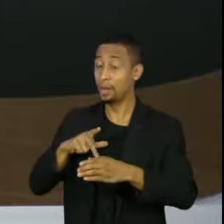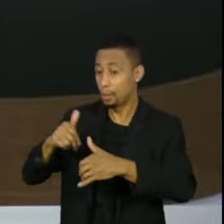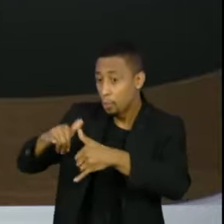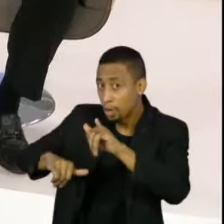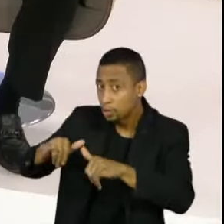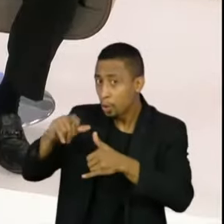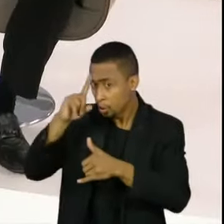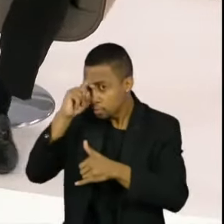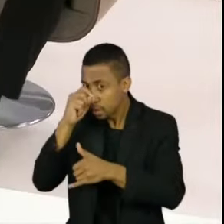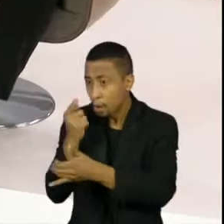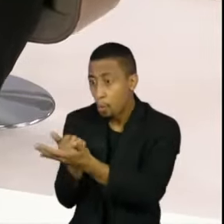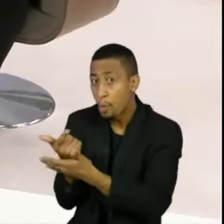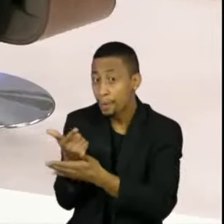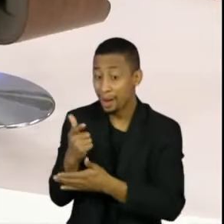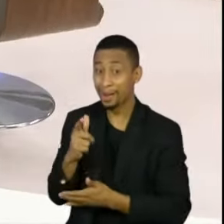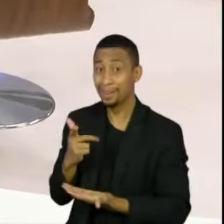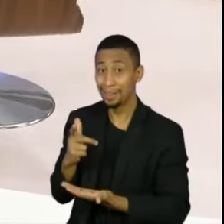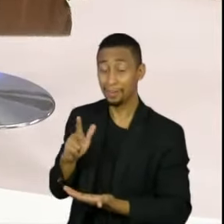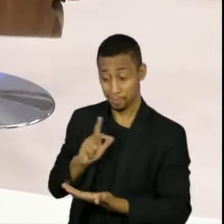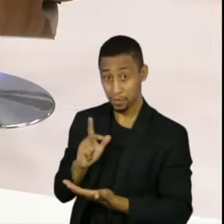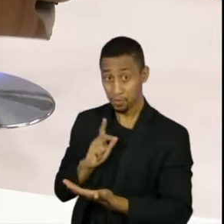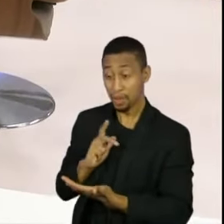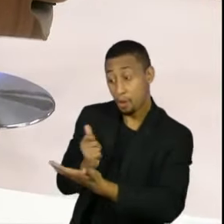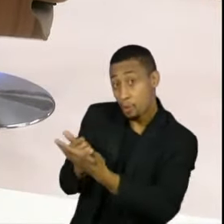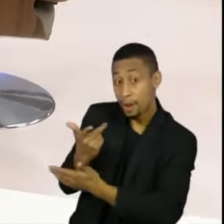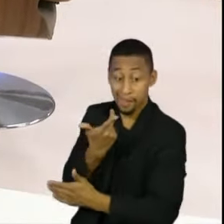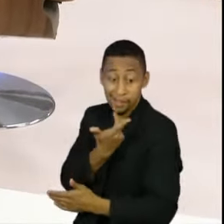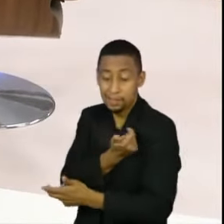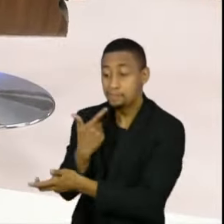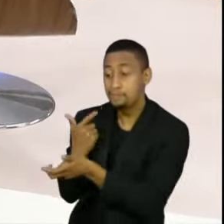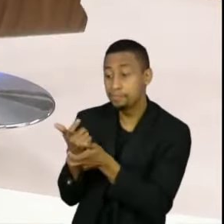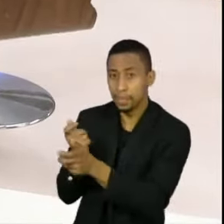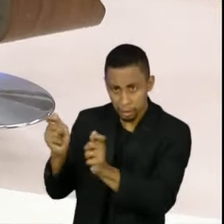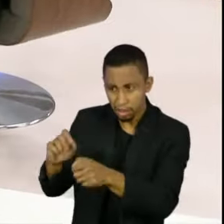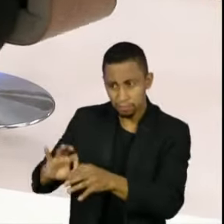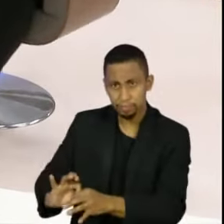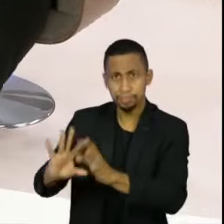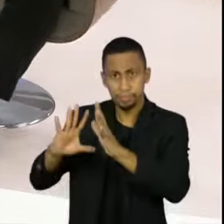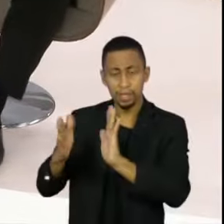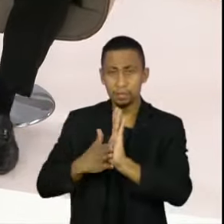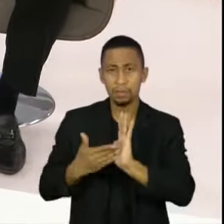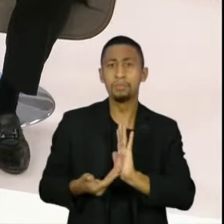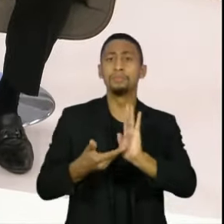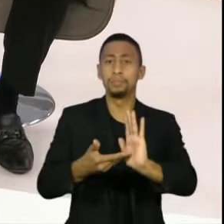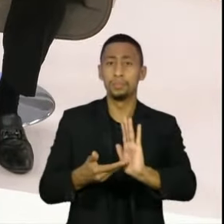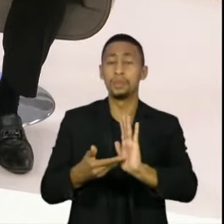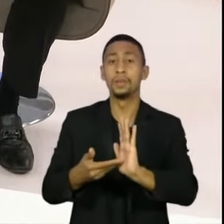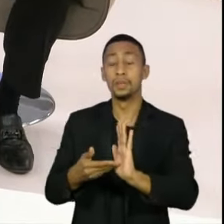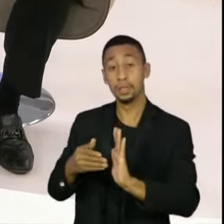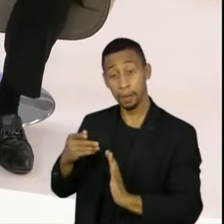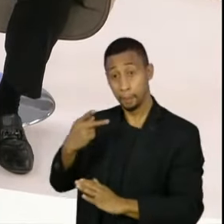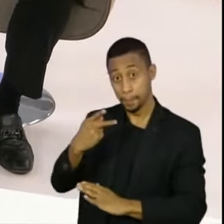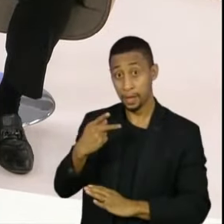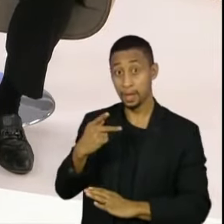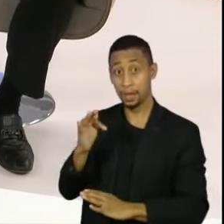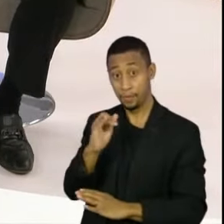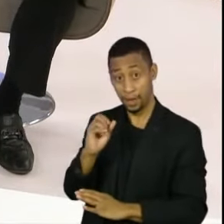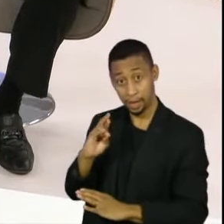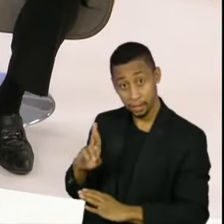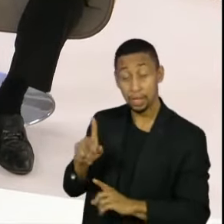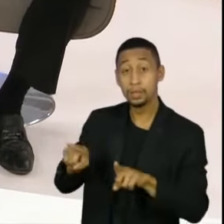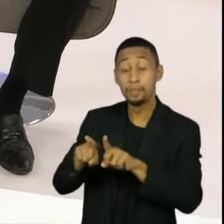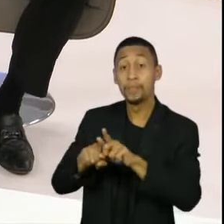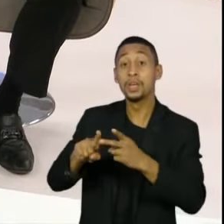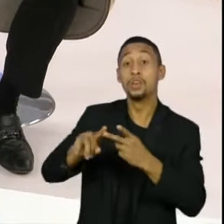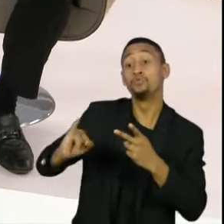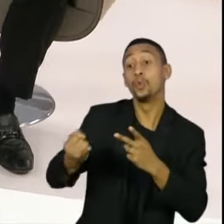para poder assinar um contrato de aquisição da vacina da Pfizer e da Janssen, assumindo os riscos que são cláusulas impostas por esses